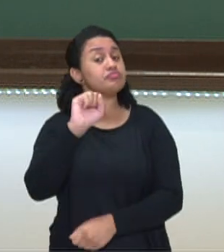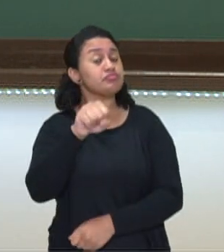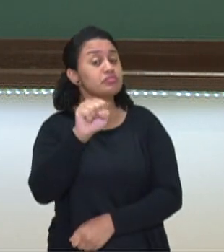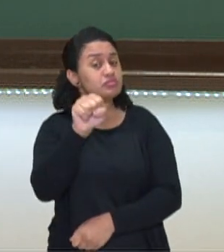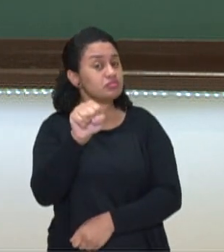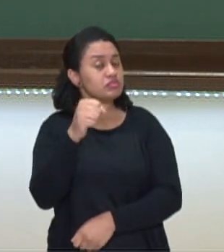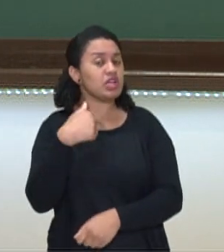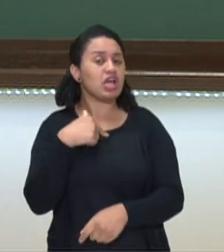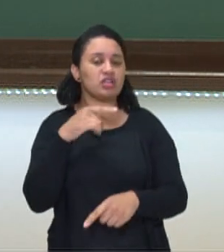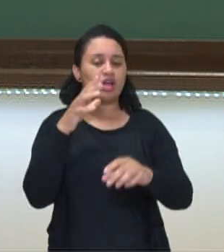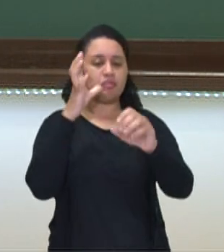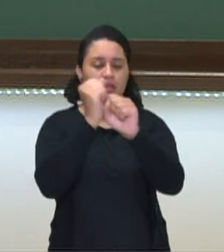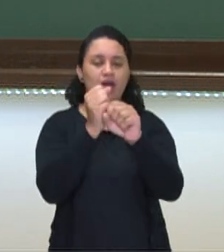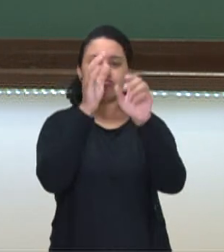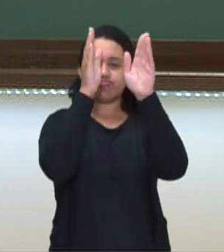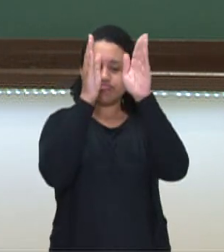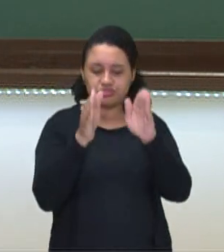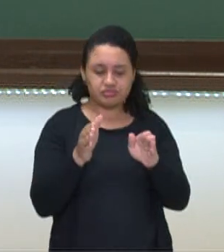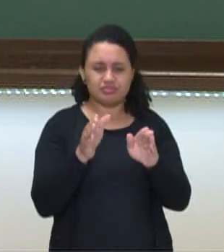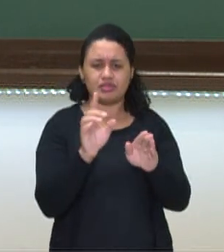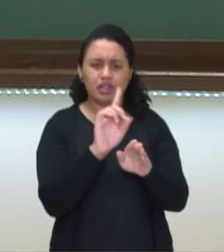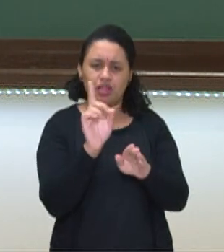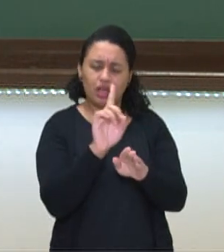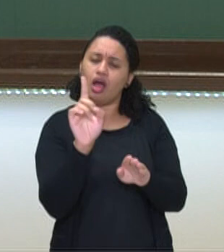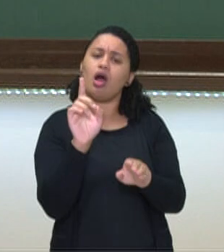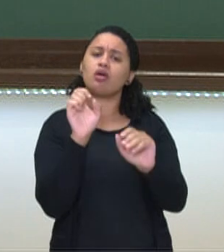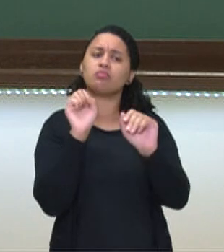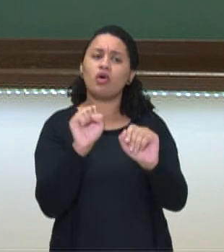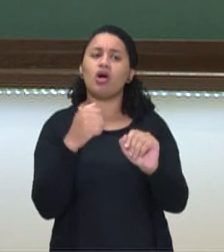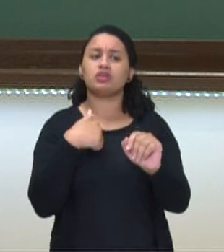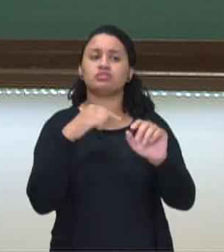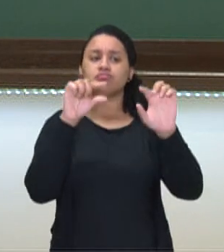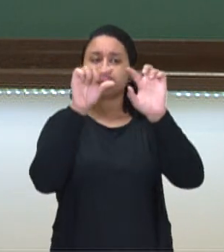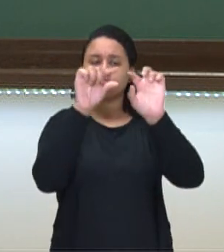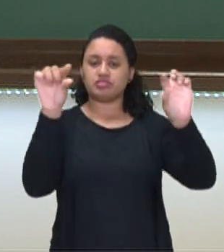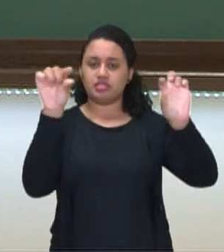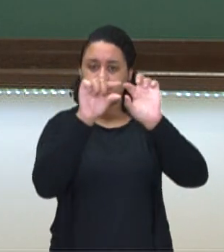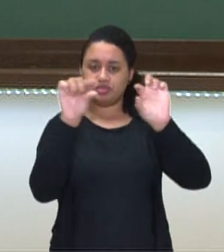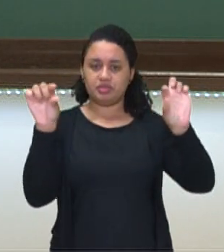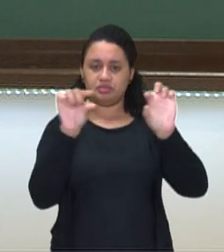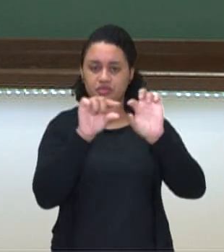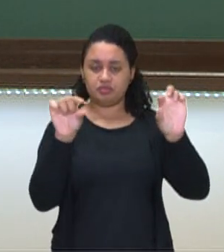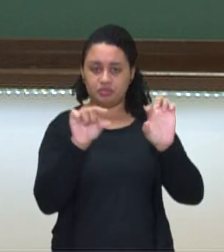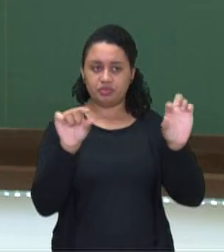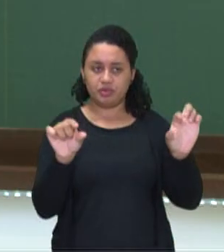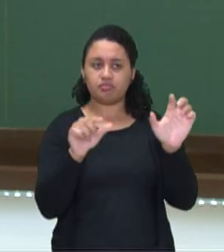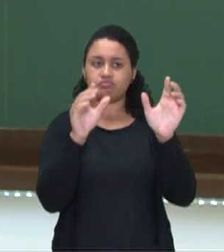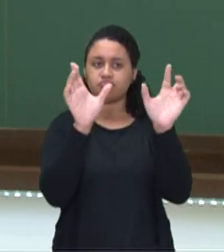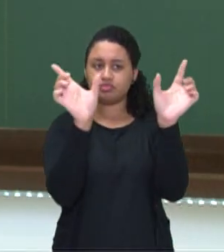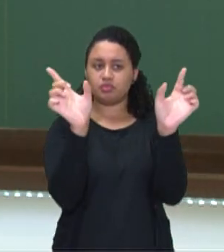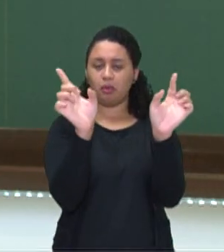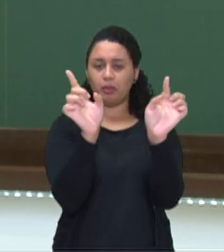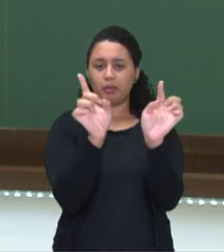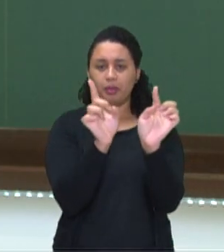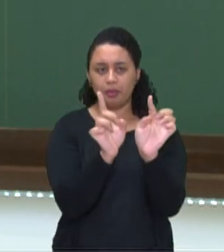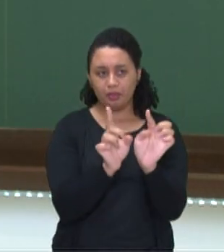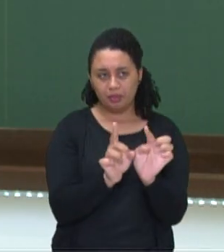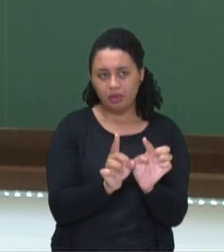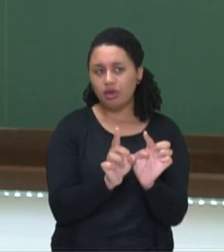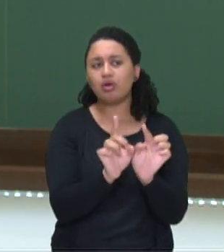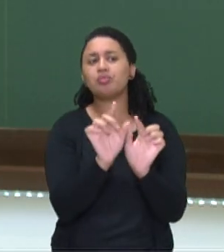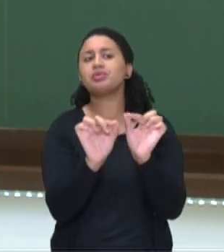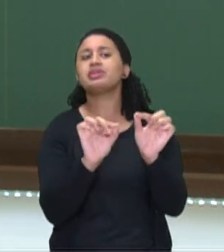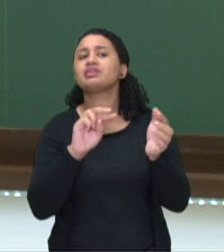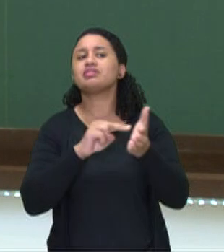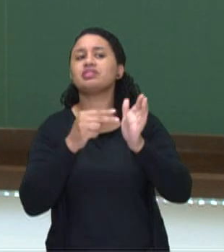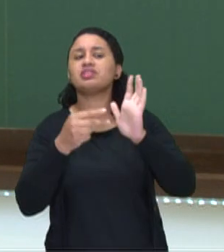a adição é só aquela continha armada? Não, a adição ela pode ser resolvida também por decomposição. O que que é decompor um